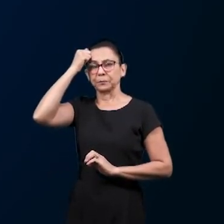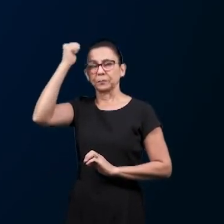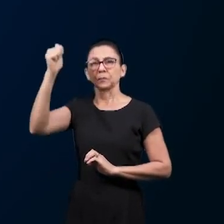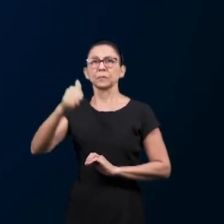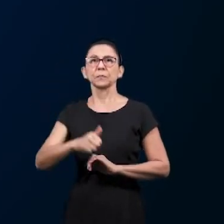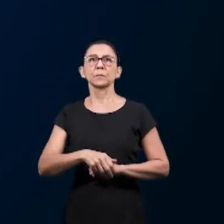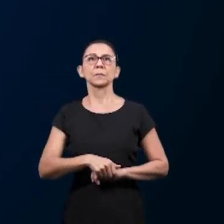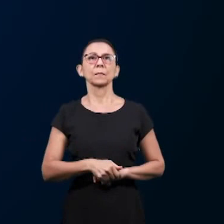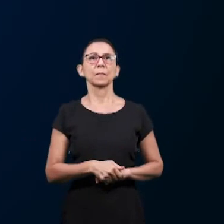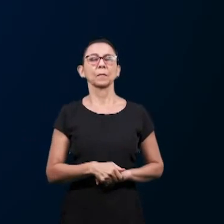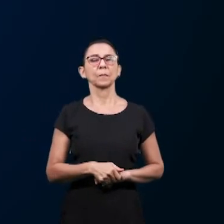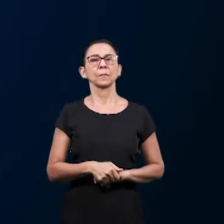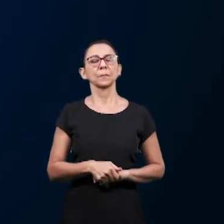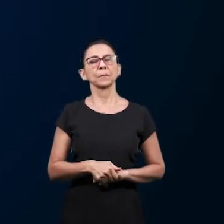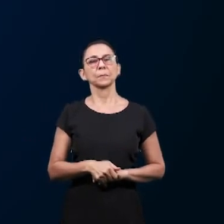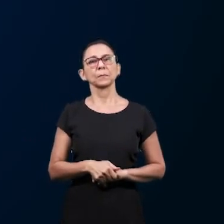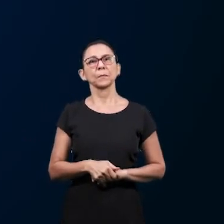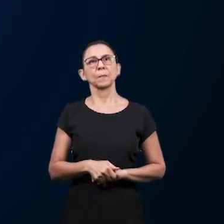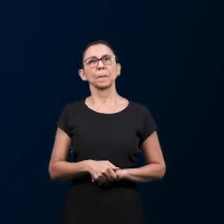acha rico.